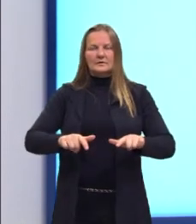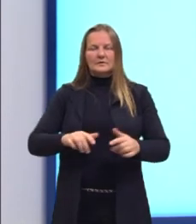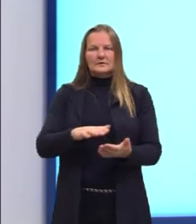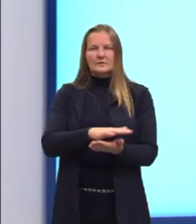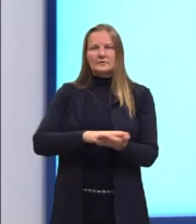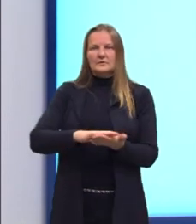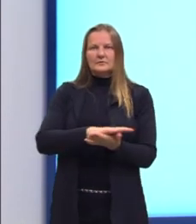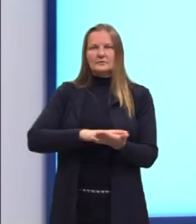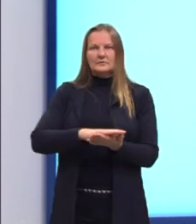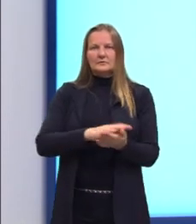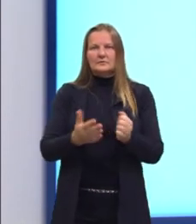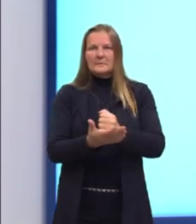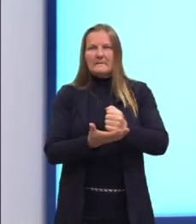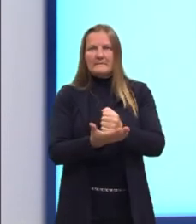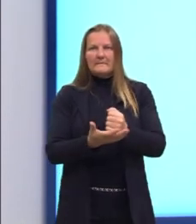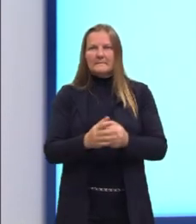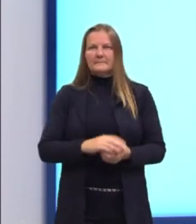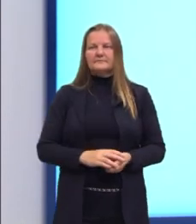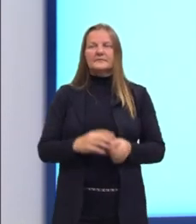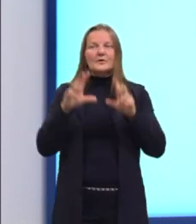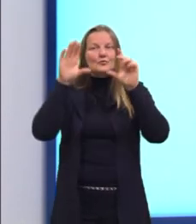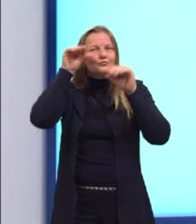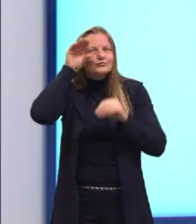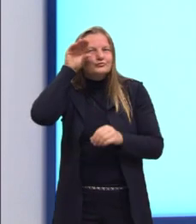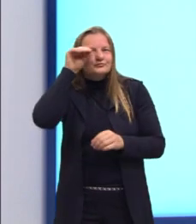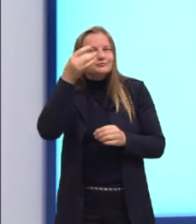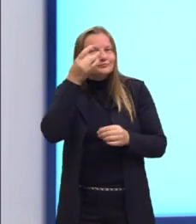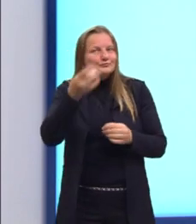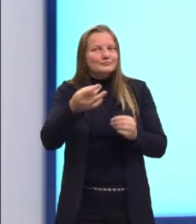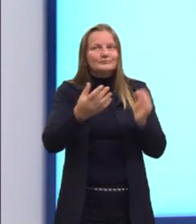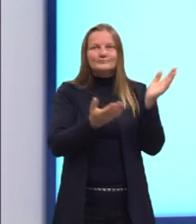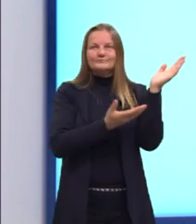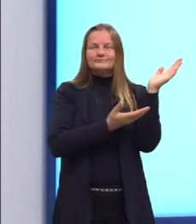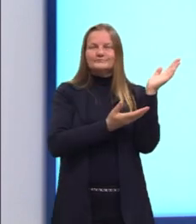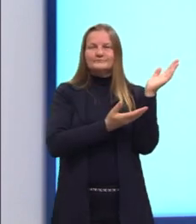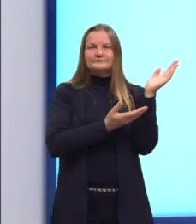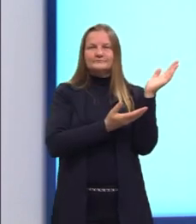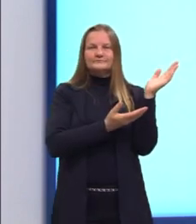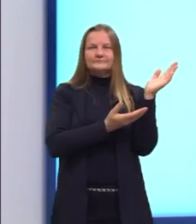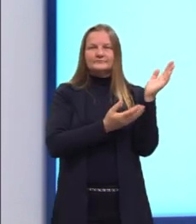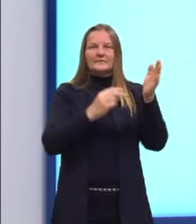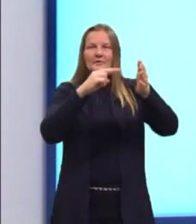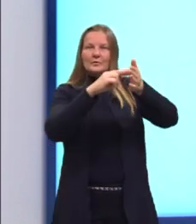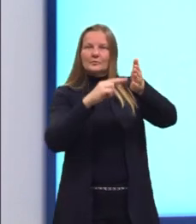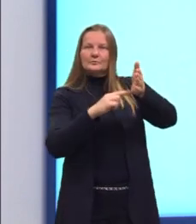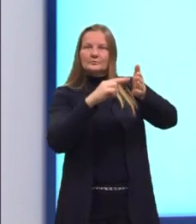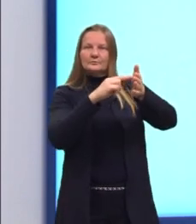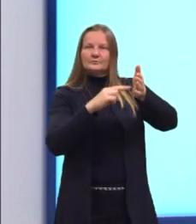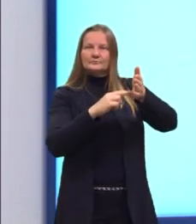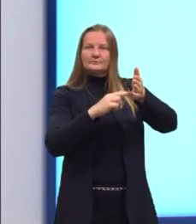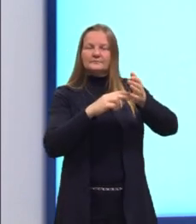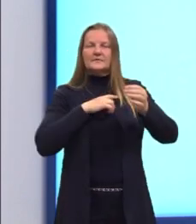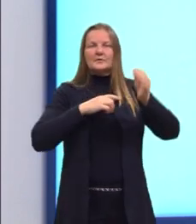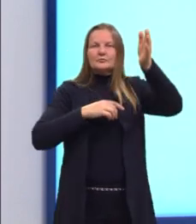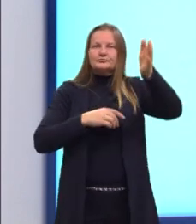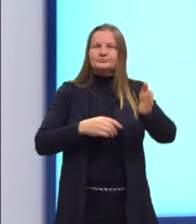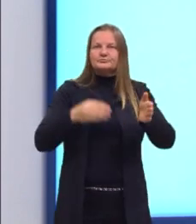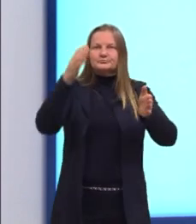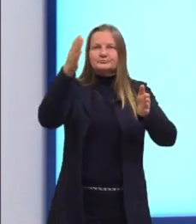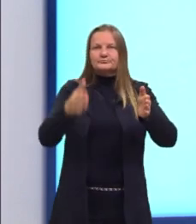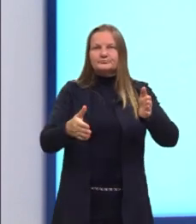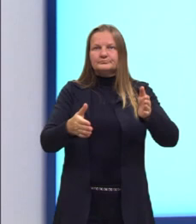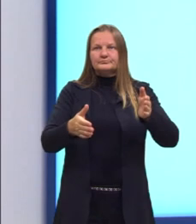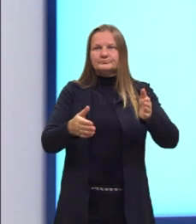Então, observando o nosso prisma triangular, nós vemos essas três faces laterais. E nós